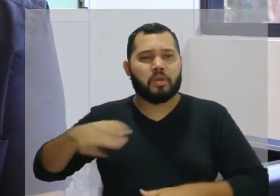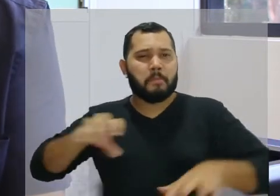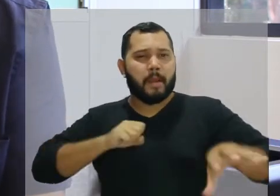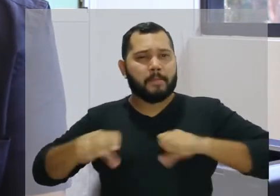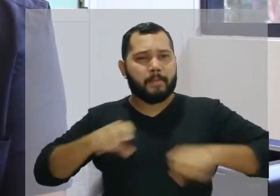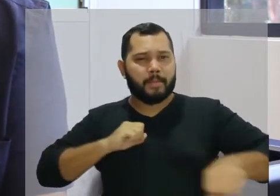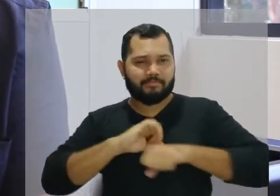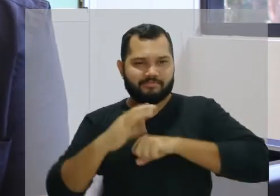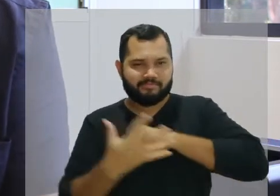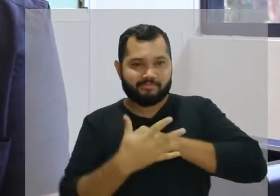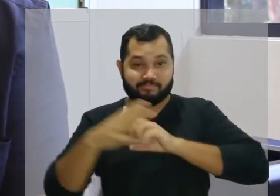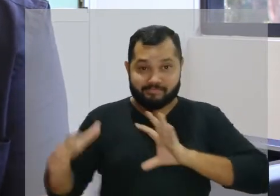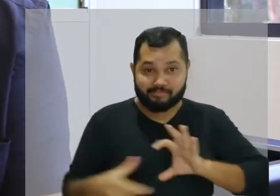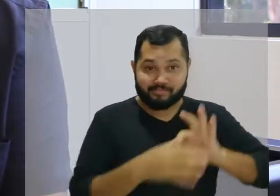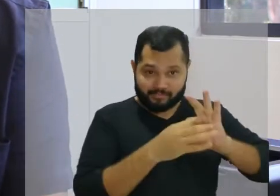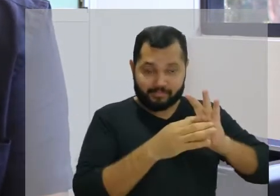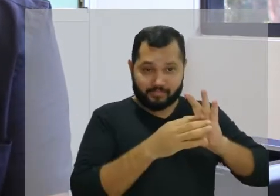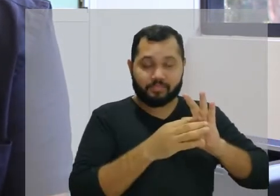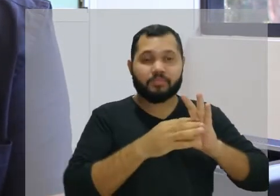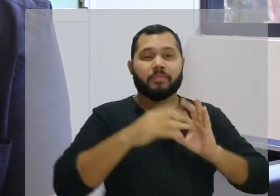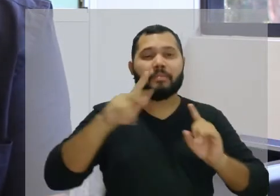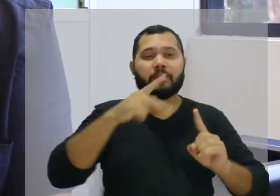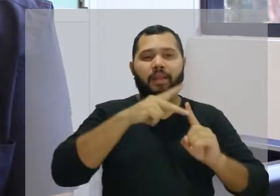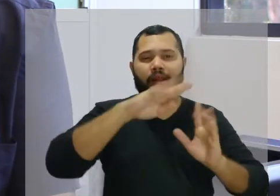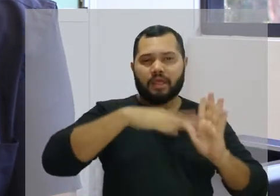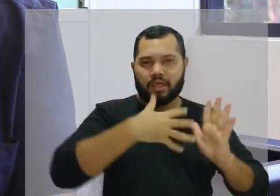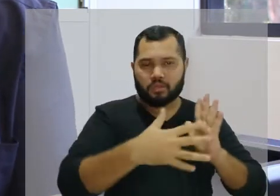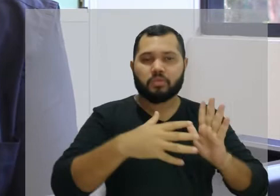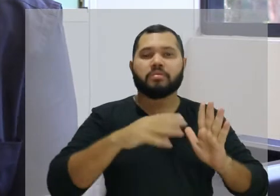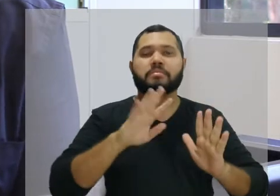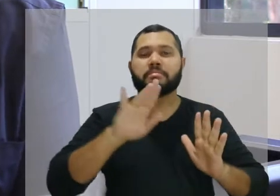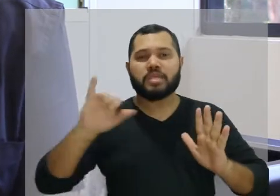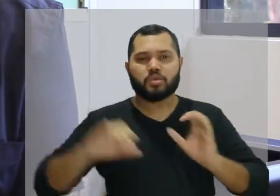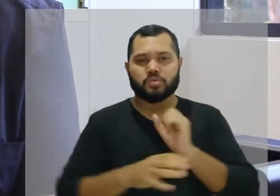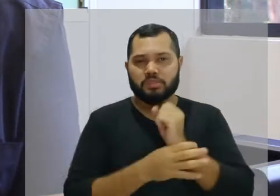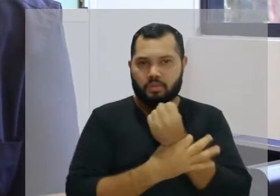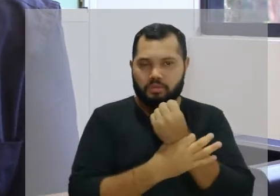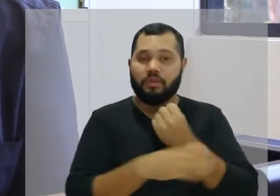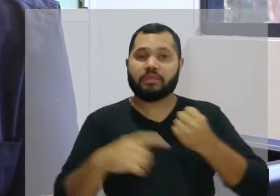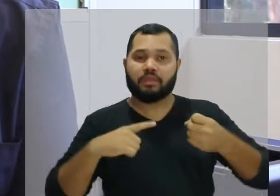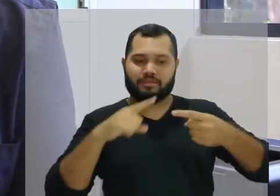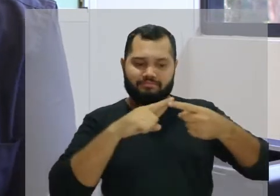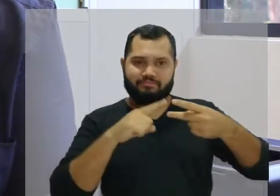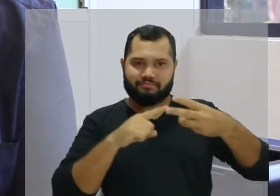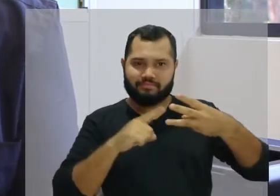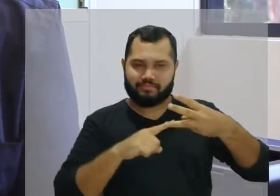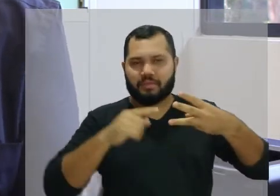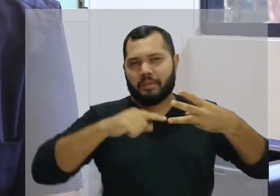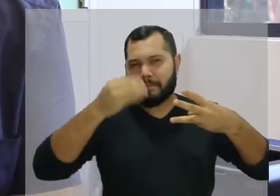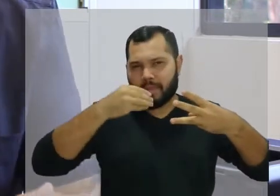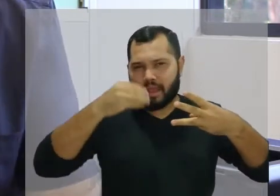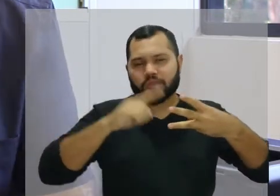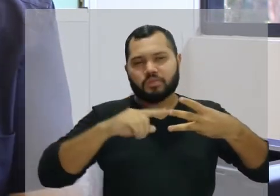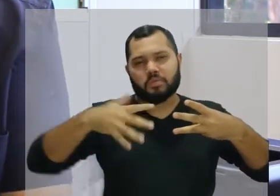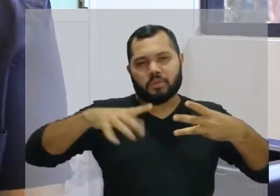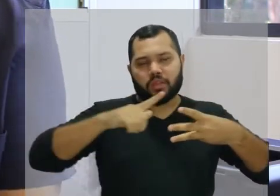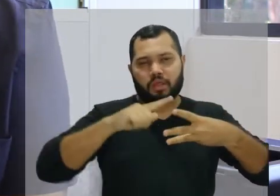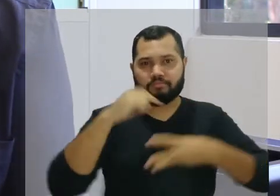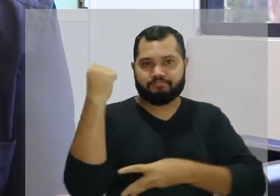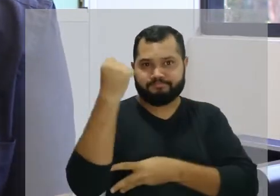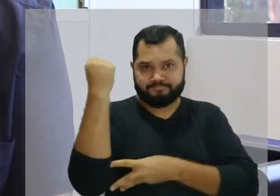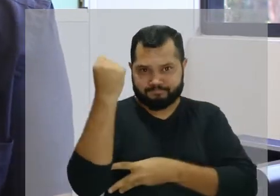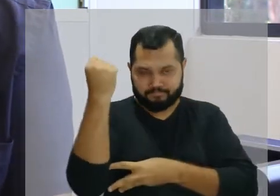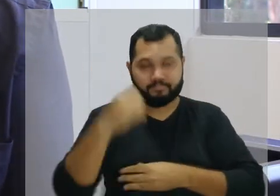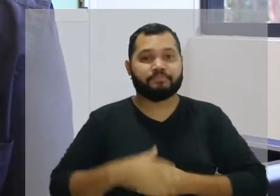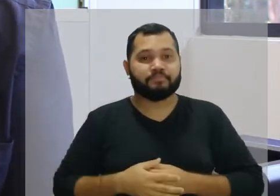risco que está no plano de biossegurança. E essa classificação, ela disse que risco é baixo, moderado e alto. Na forma como a